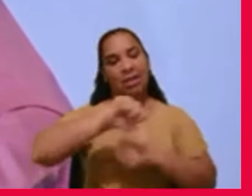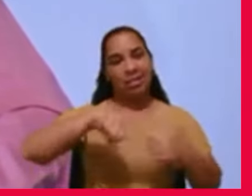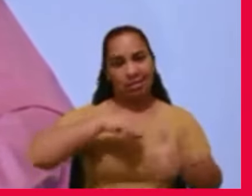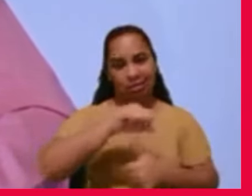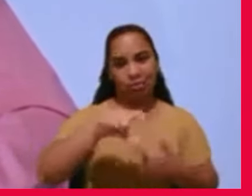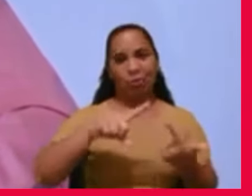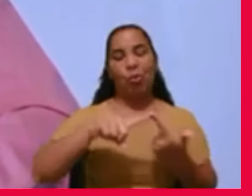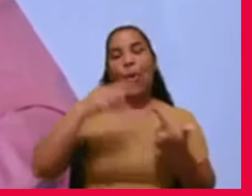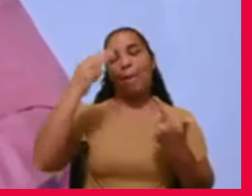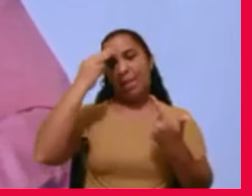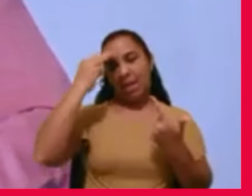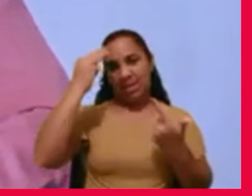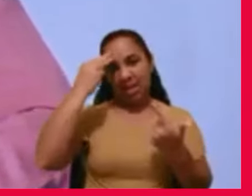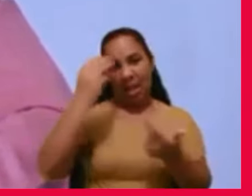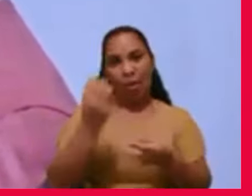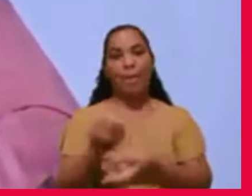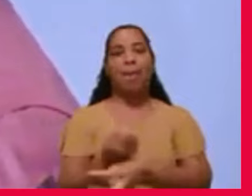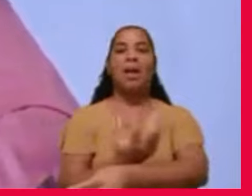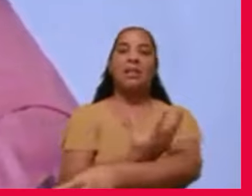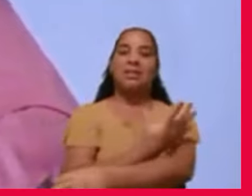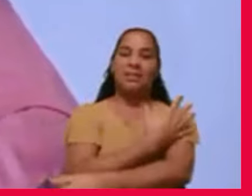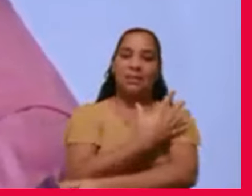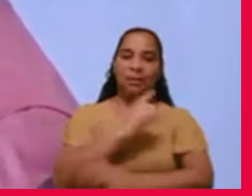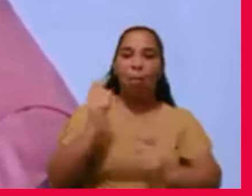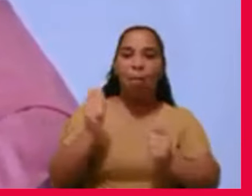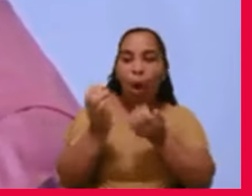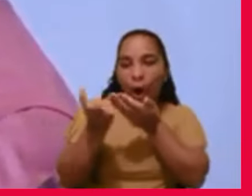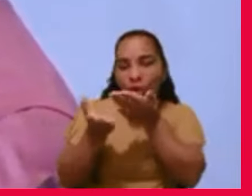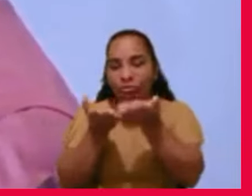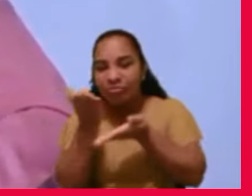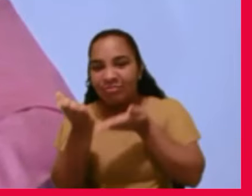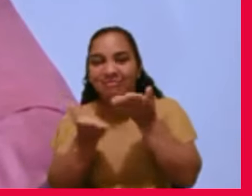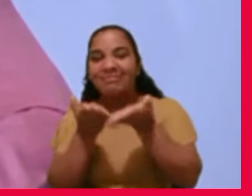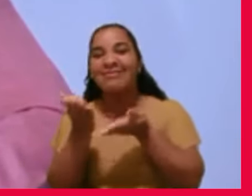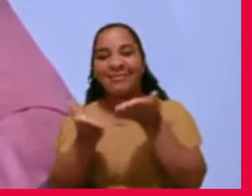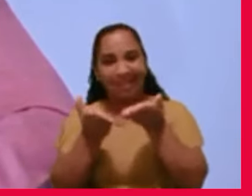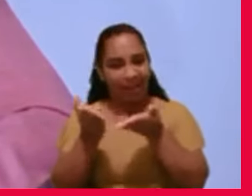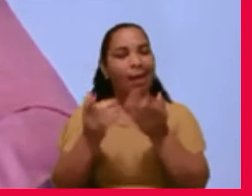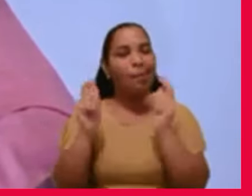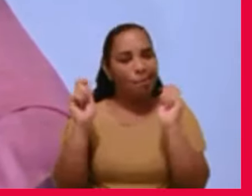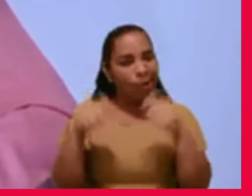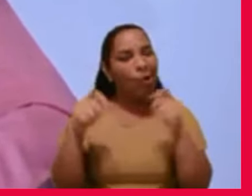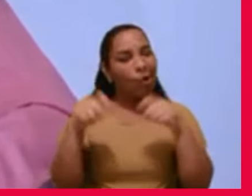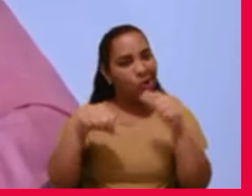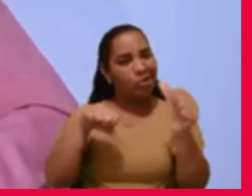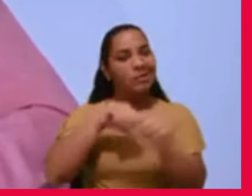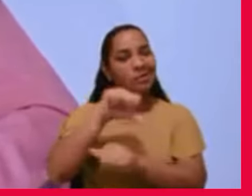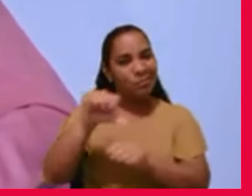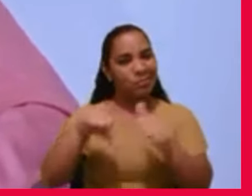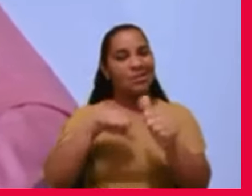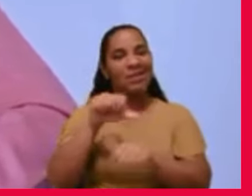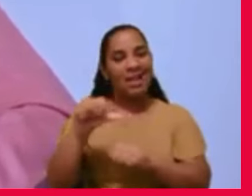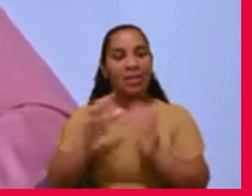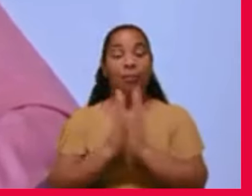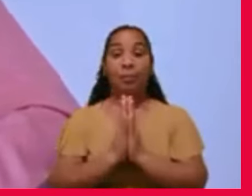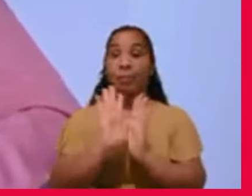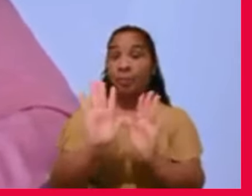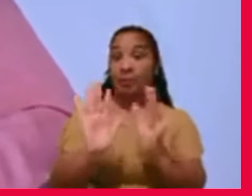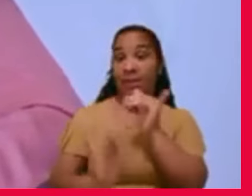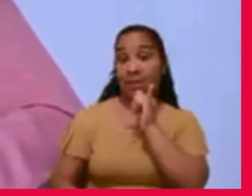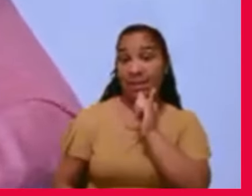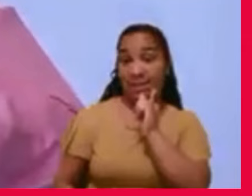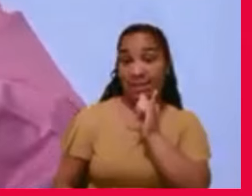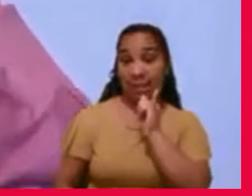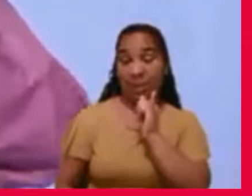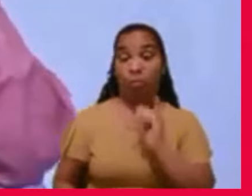emocional, a gente pode dar um jeitinho, dar uma mudança, se por exemplo, eu tenho esse transtorno,